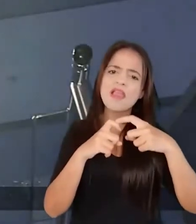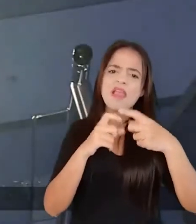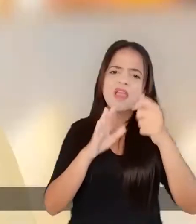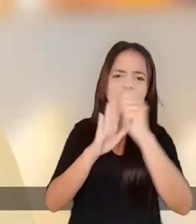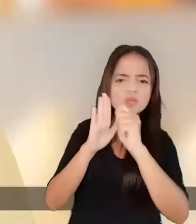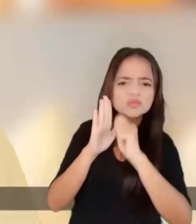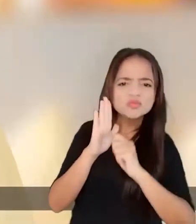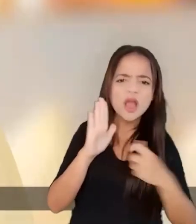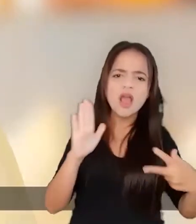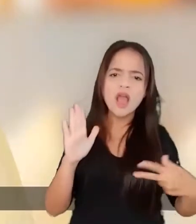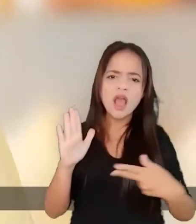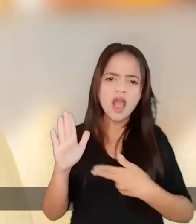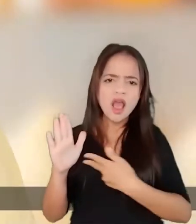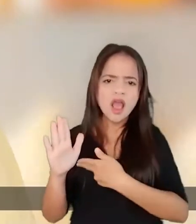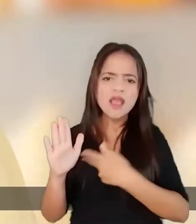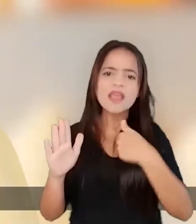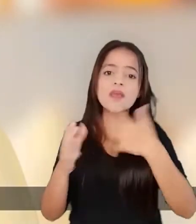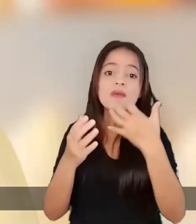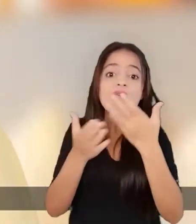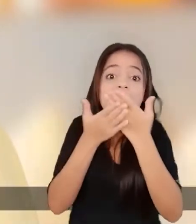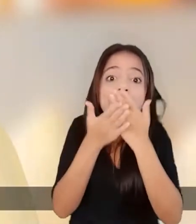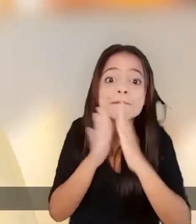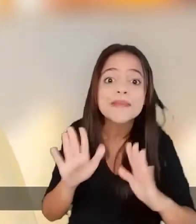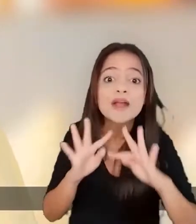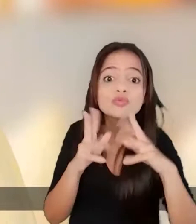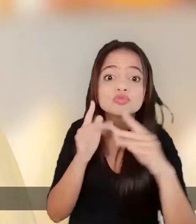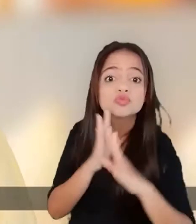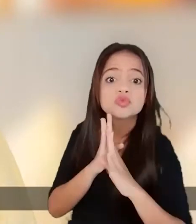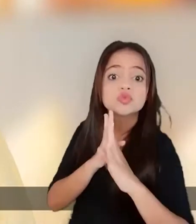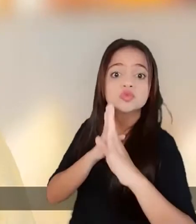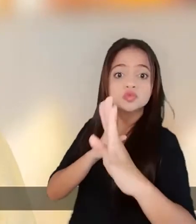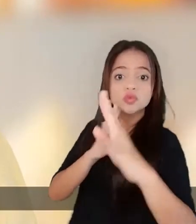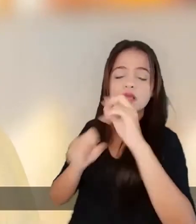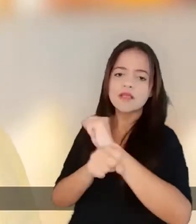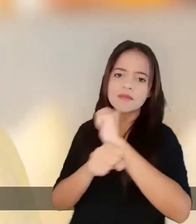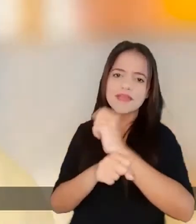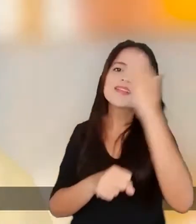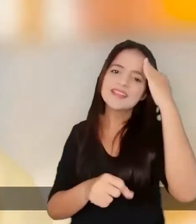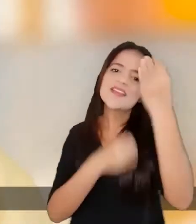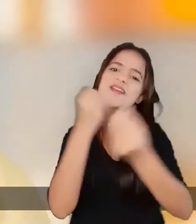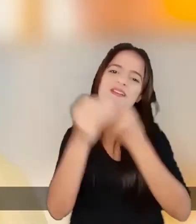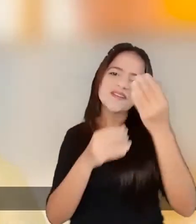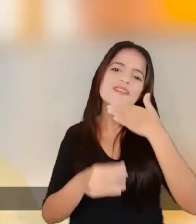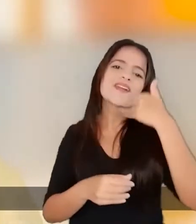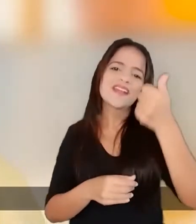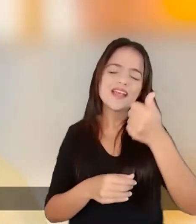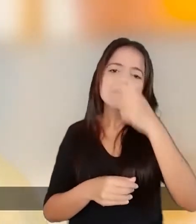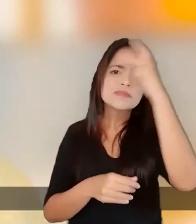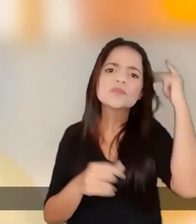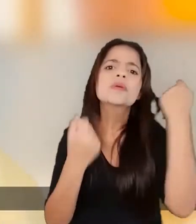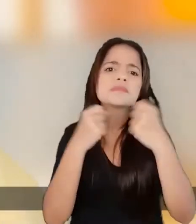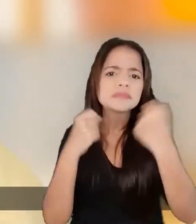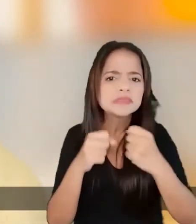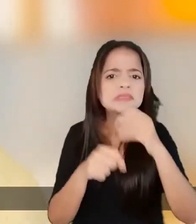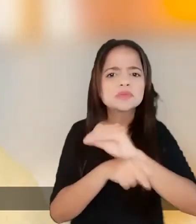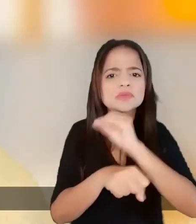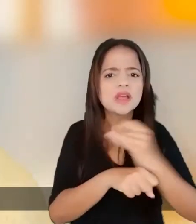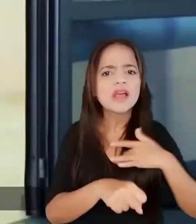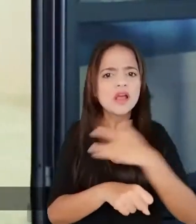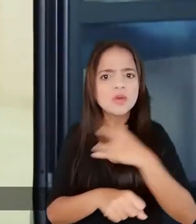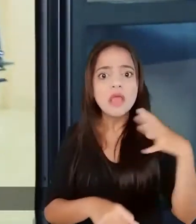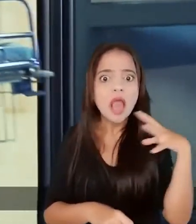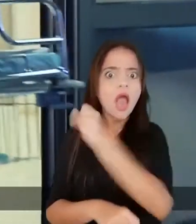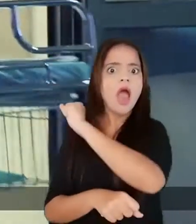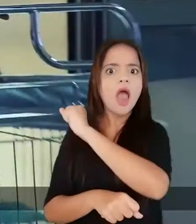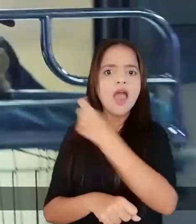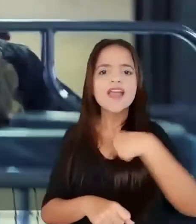cirurgia. Vamos zerar todas as filas. Sei como fazer isso. Quem precisa de atendimento tem pressa